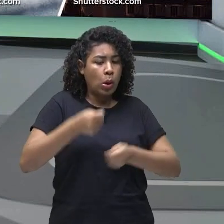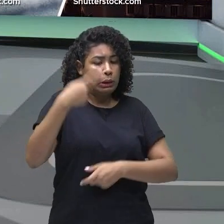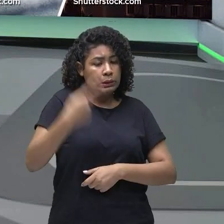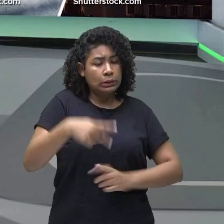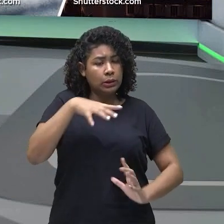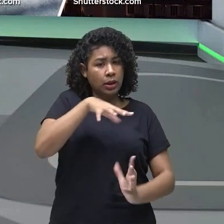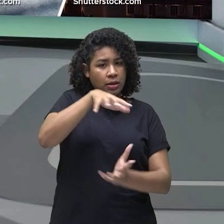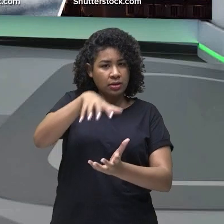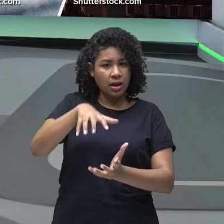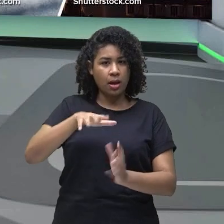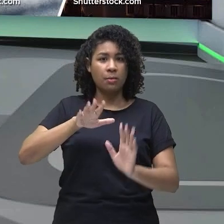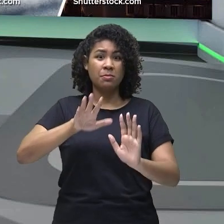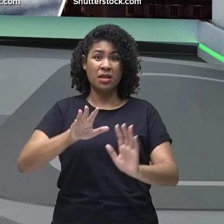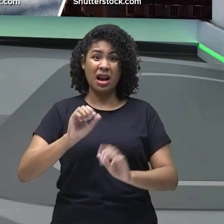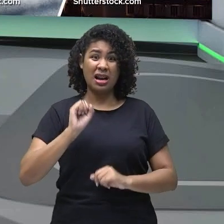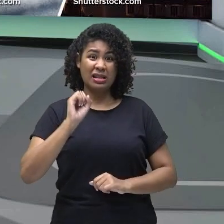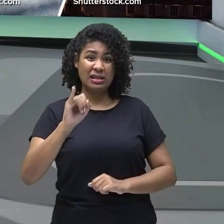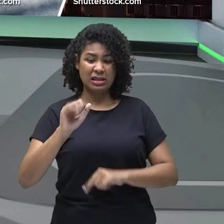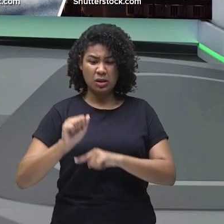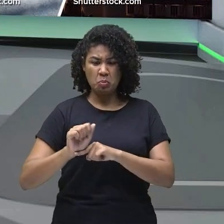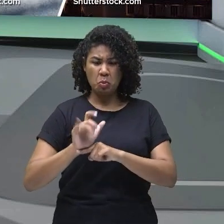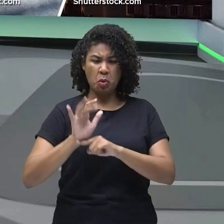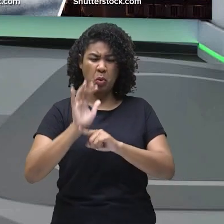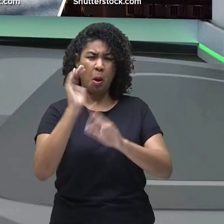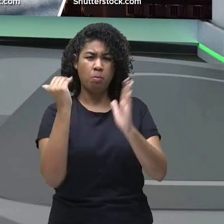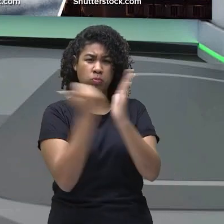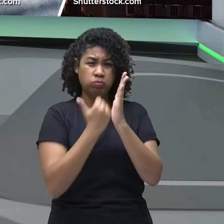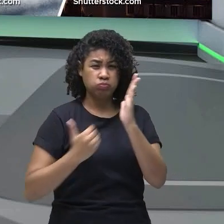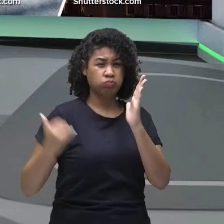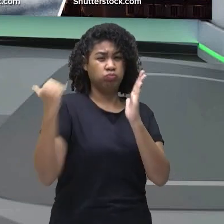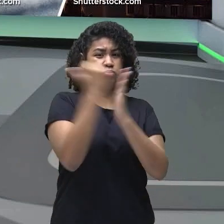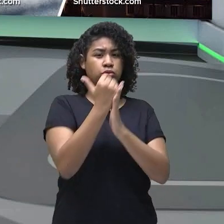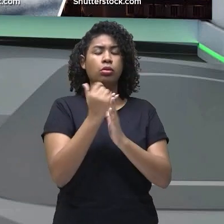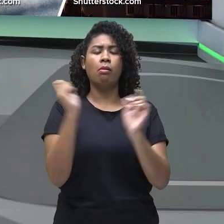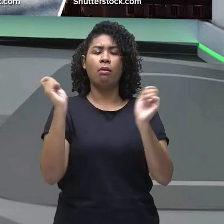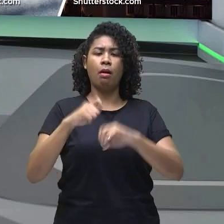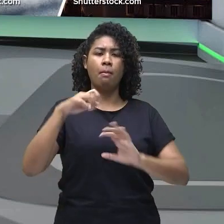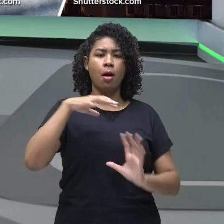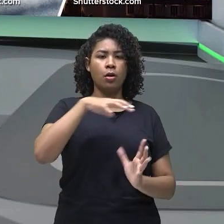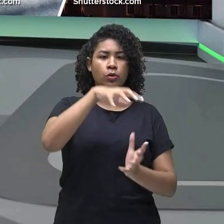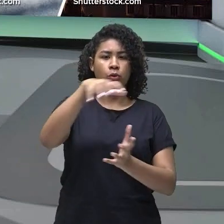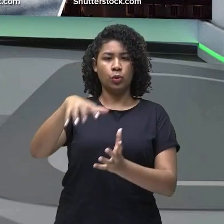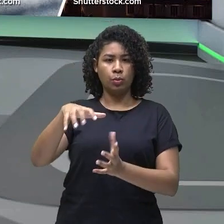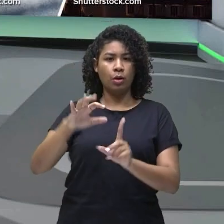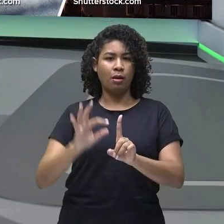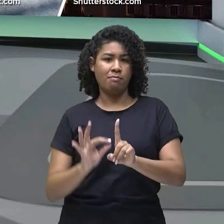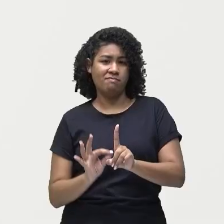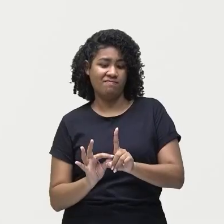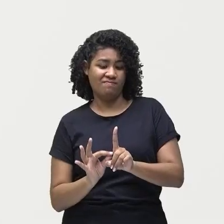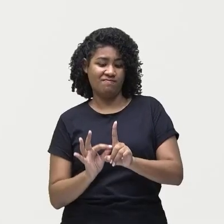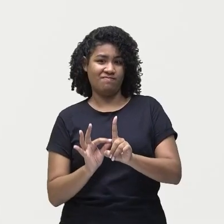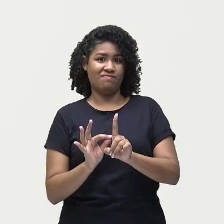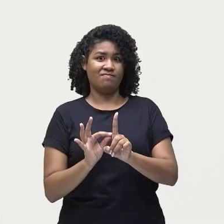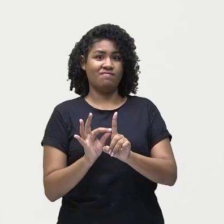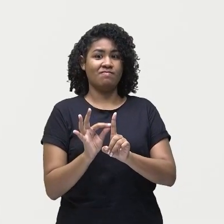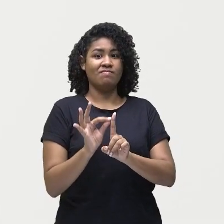comete o aquecimento global olha só comigo o conceito de aquecimento global